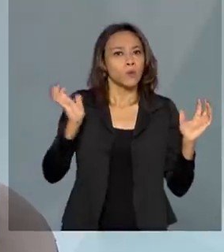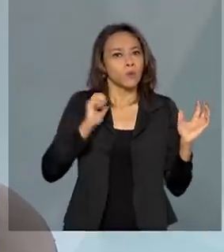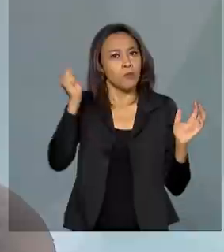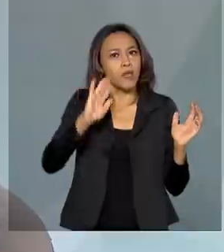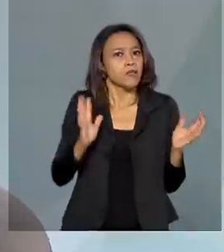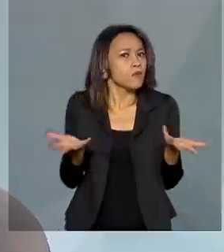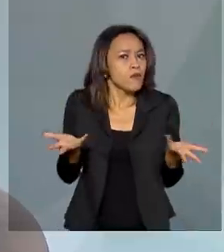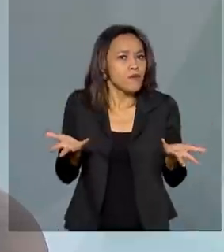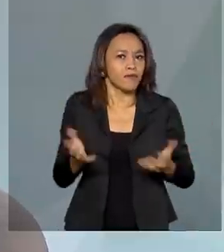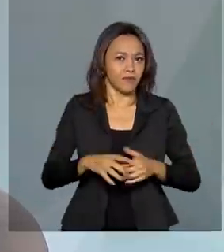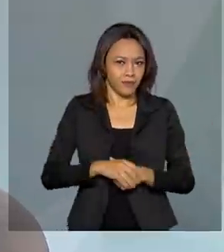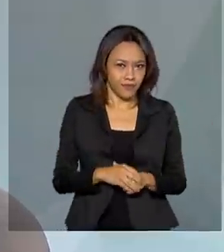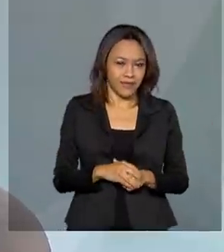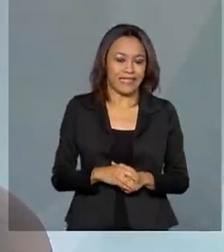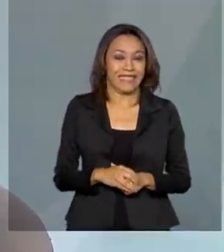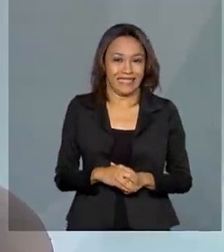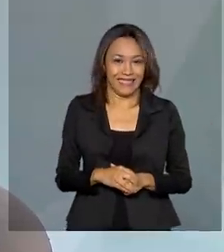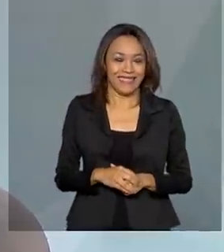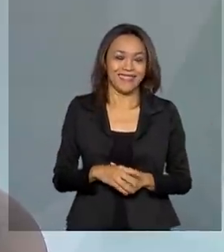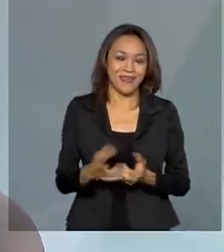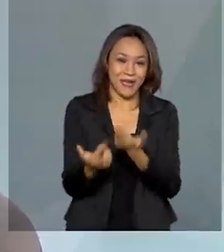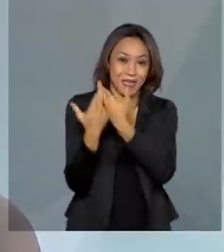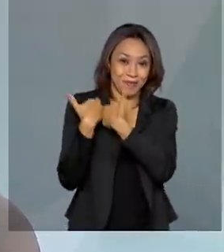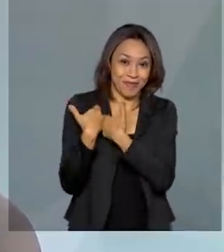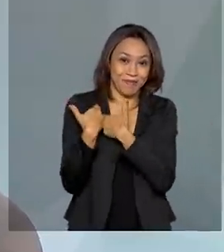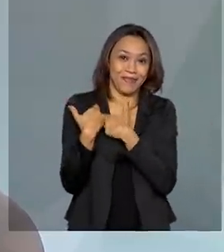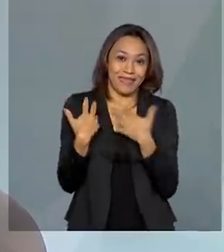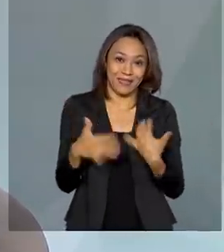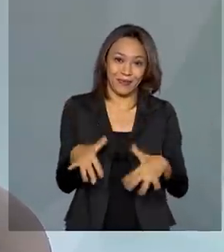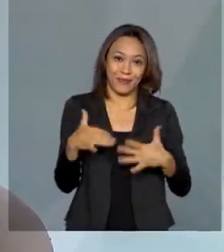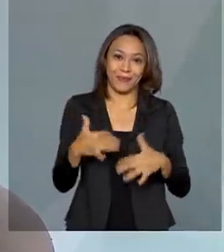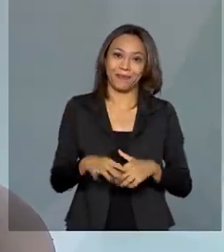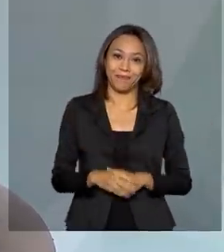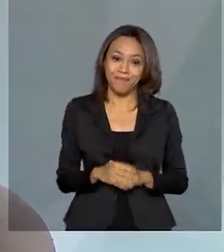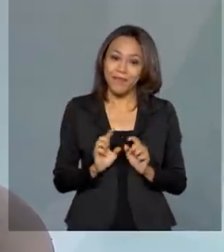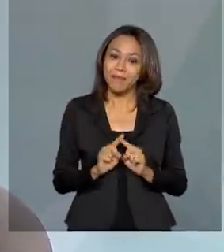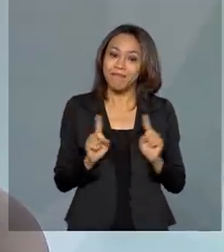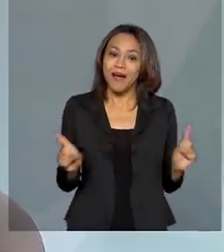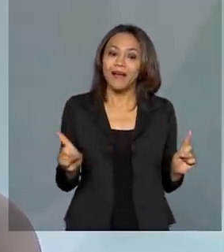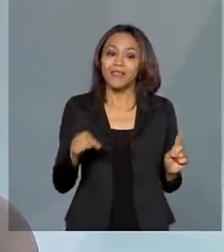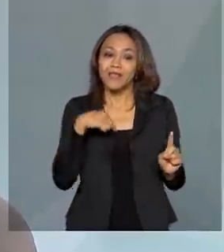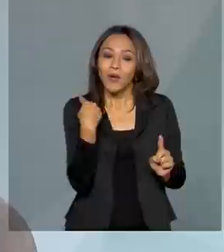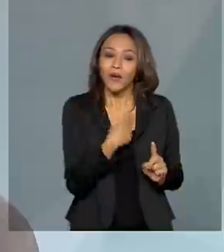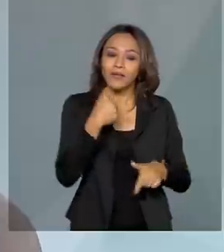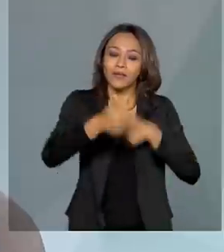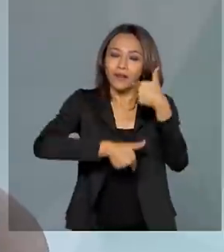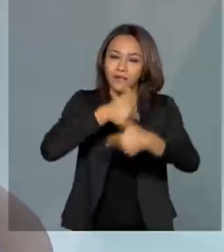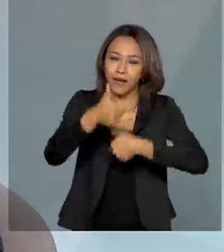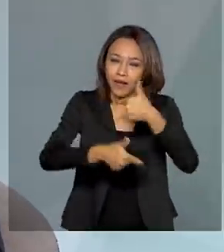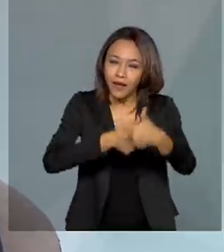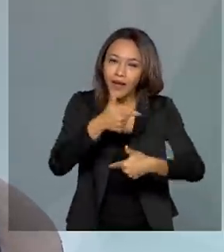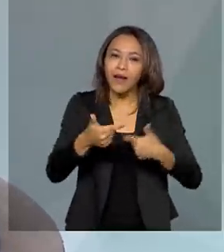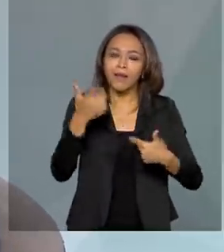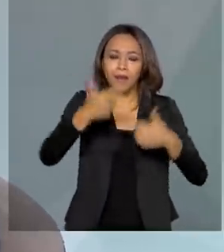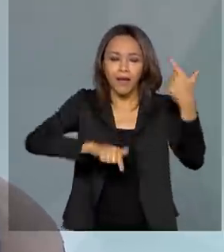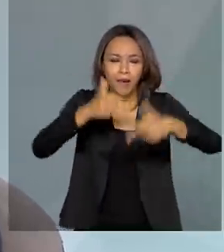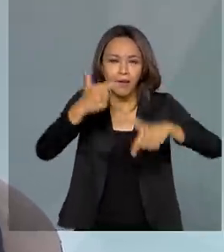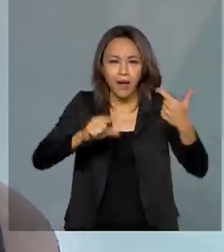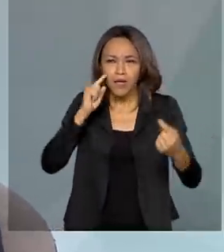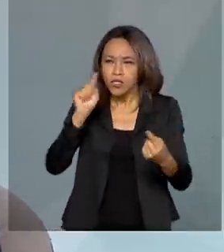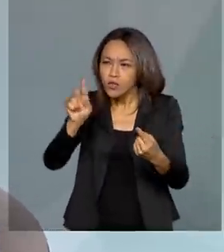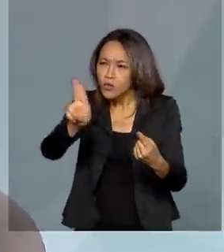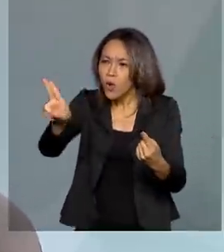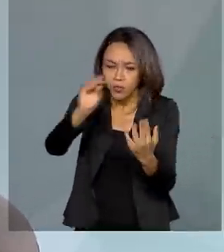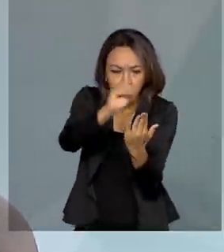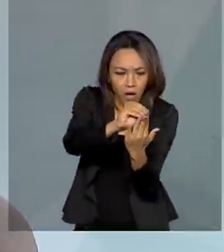É uma responsabilidade muito grande, mas a gente trabalha cada dia mais na identificação,